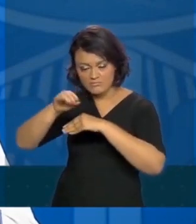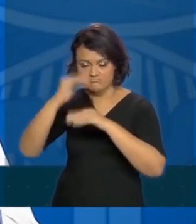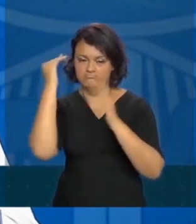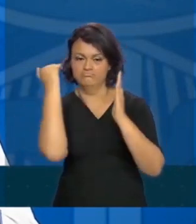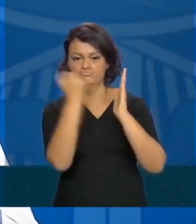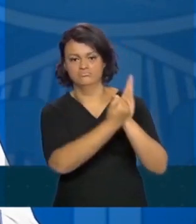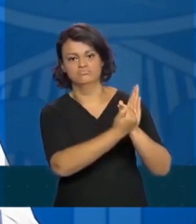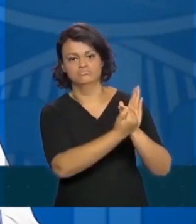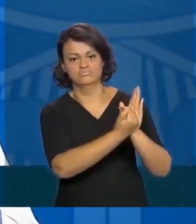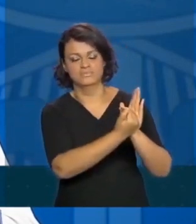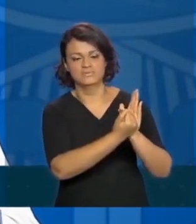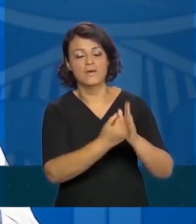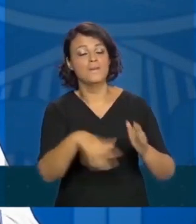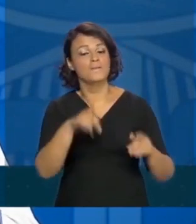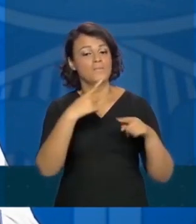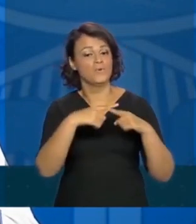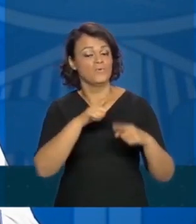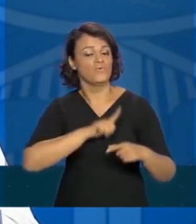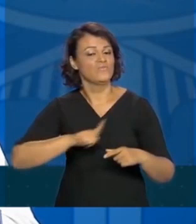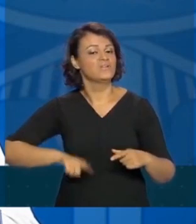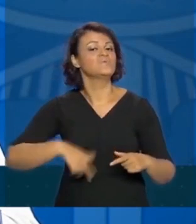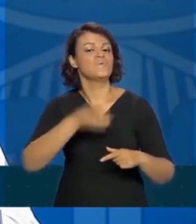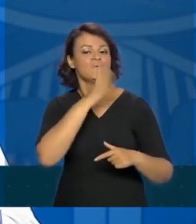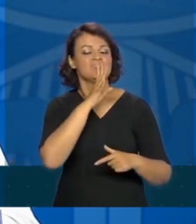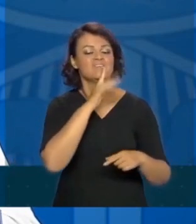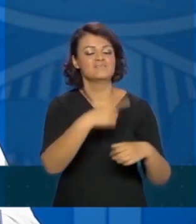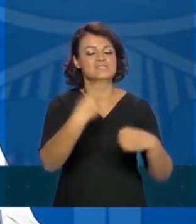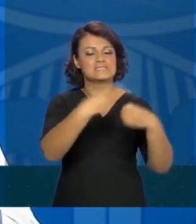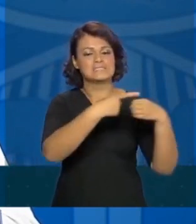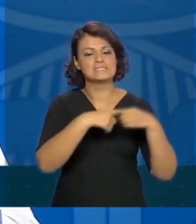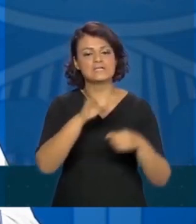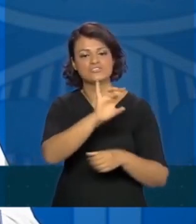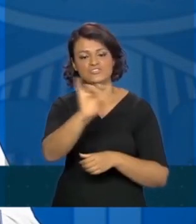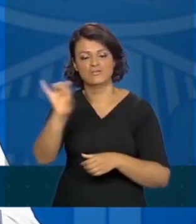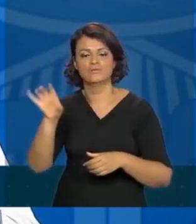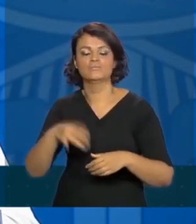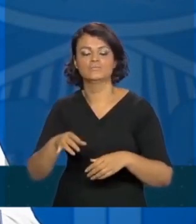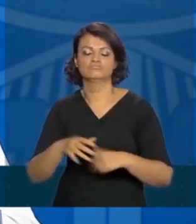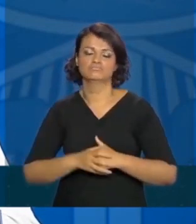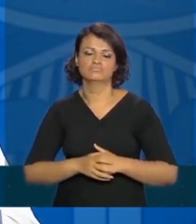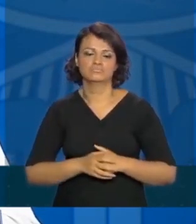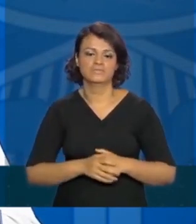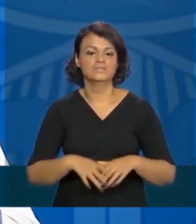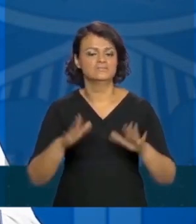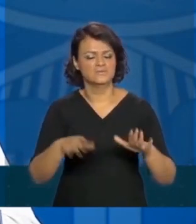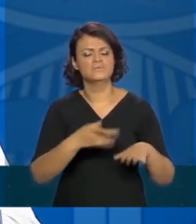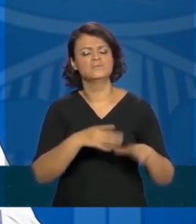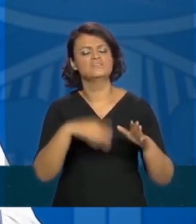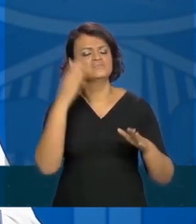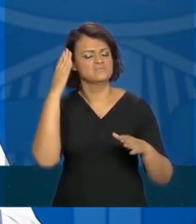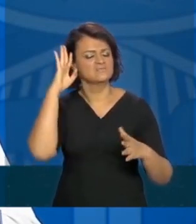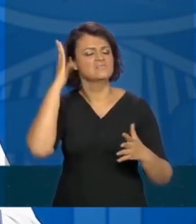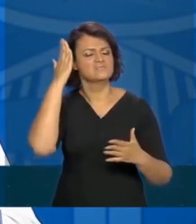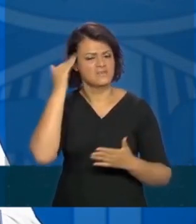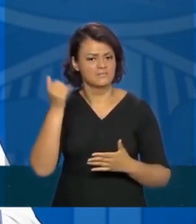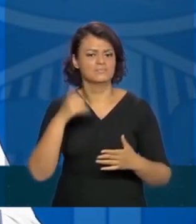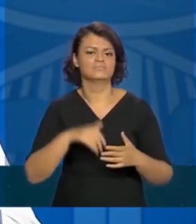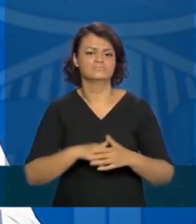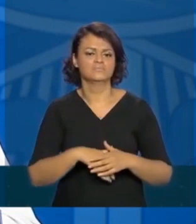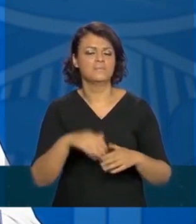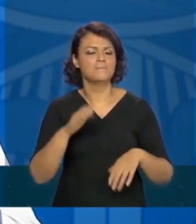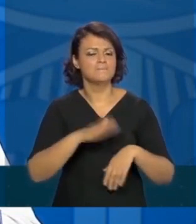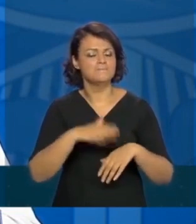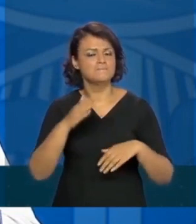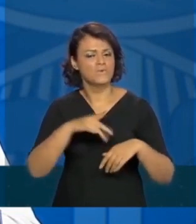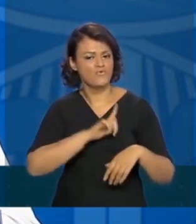têm os melhores números, os melhores indicadores para propor as suas medidas. que